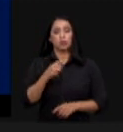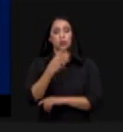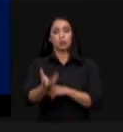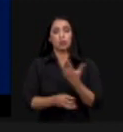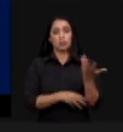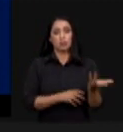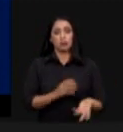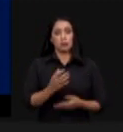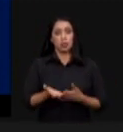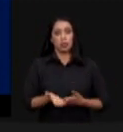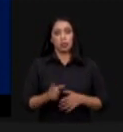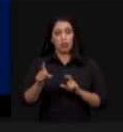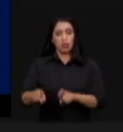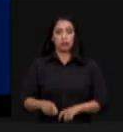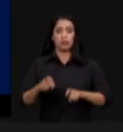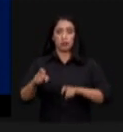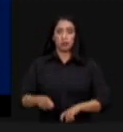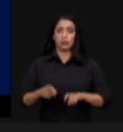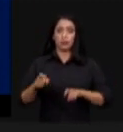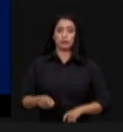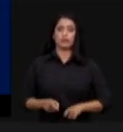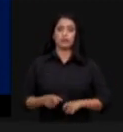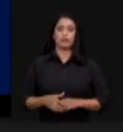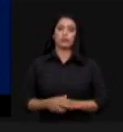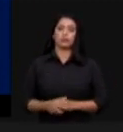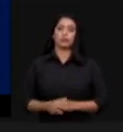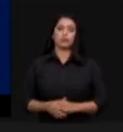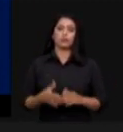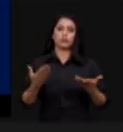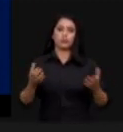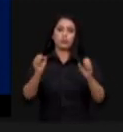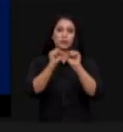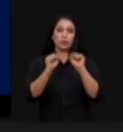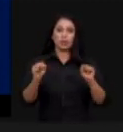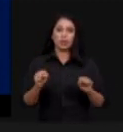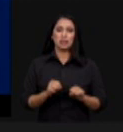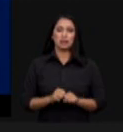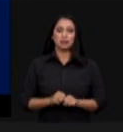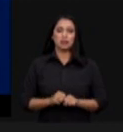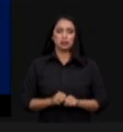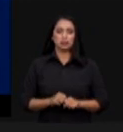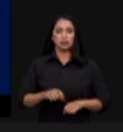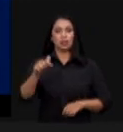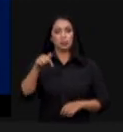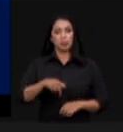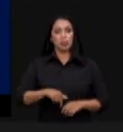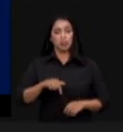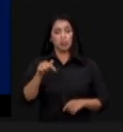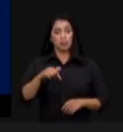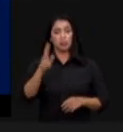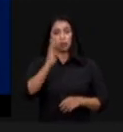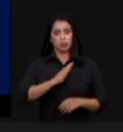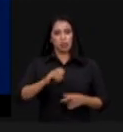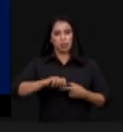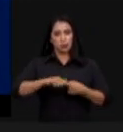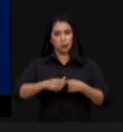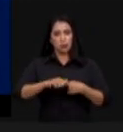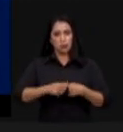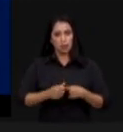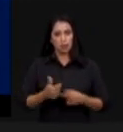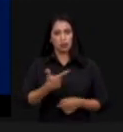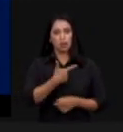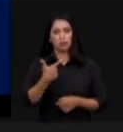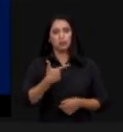estanatórias contra o agronegócio brasileiro. Agora, sobre o nosso sistema produtivo, ministro, no Brasil, o milho é produzido na segunda safra,